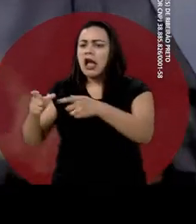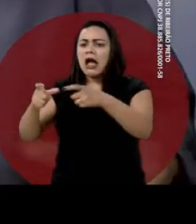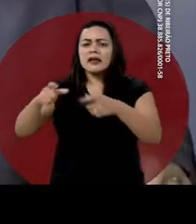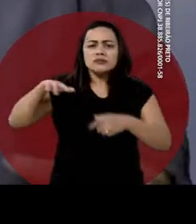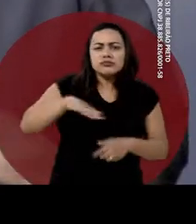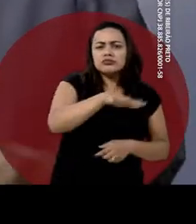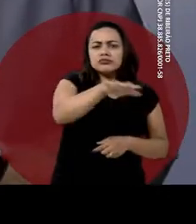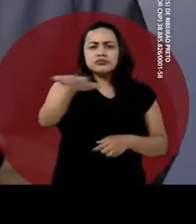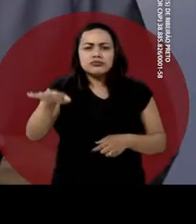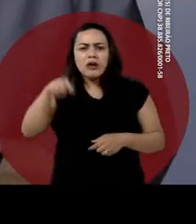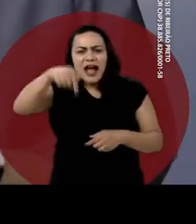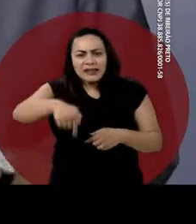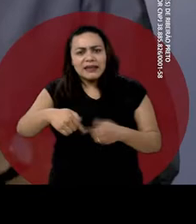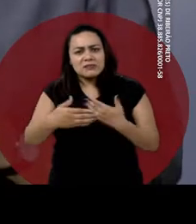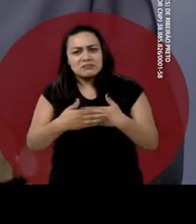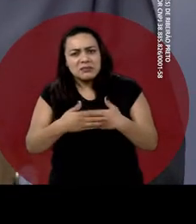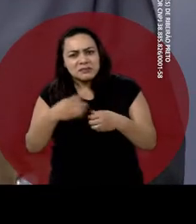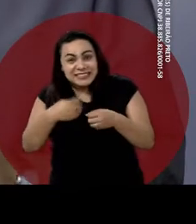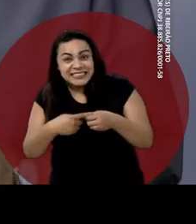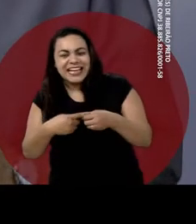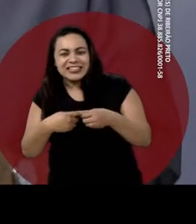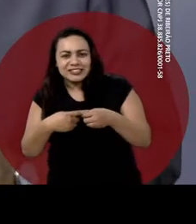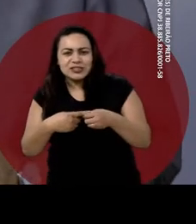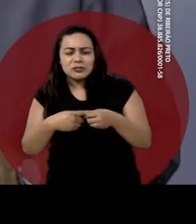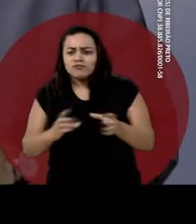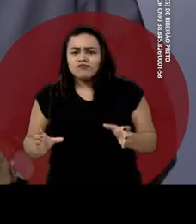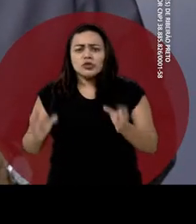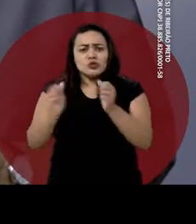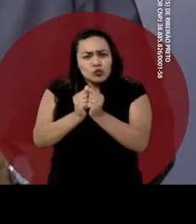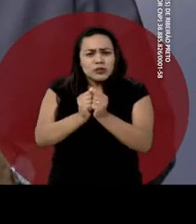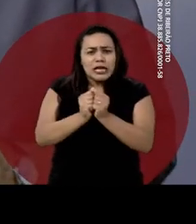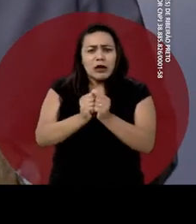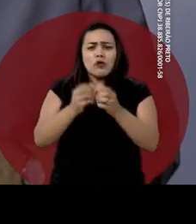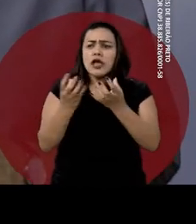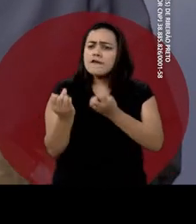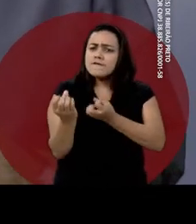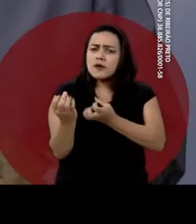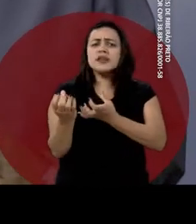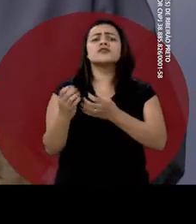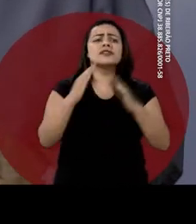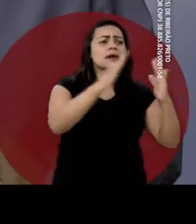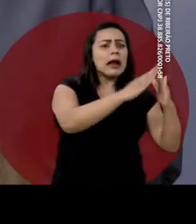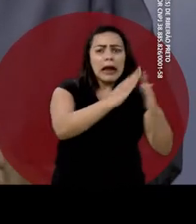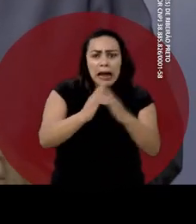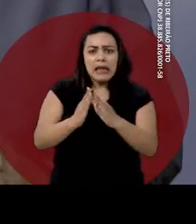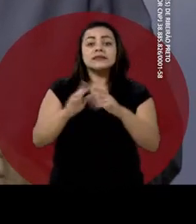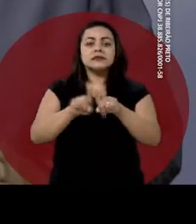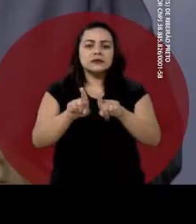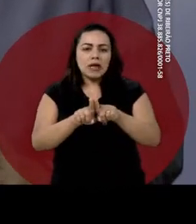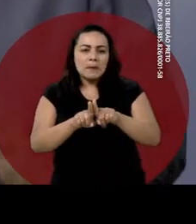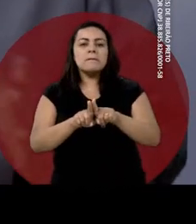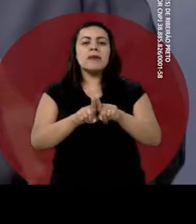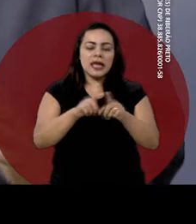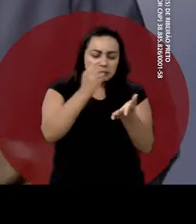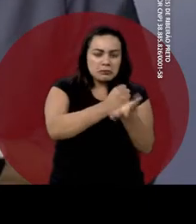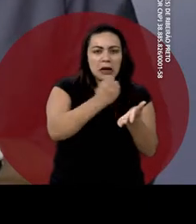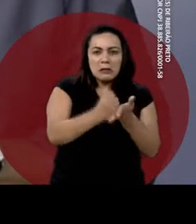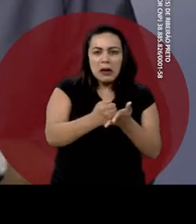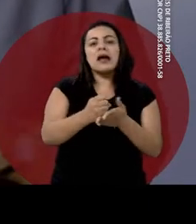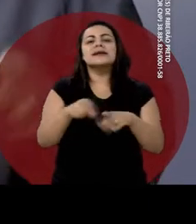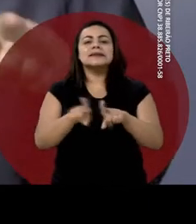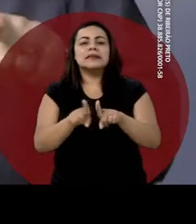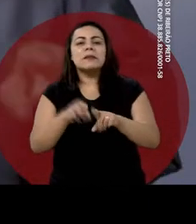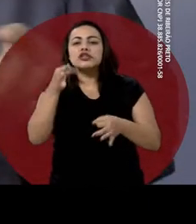superfície de todo o território do município, integrando informações geoespaciais com informações cadastrais de imóveis e